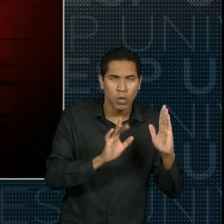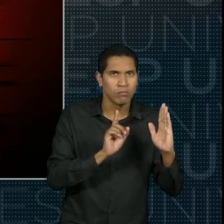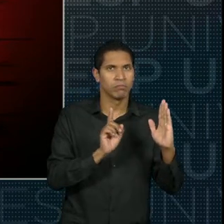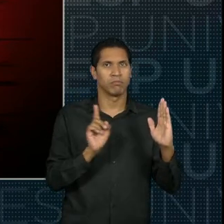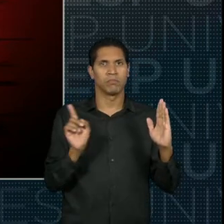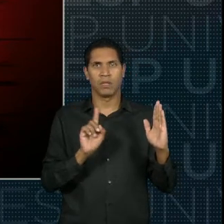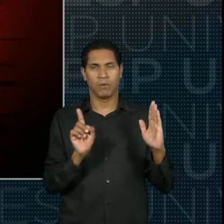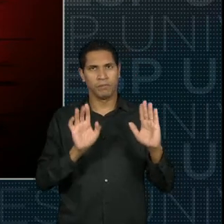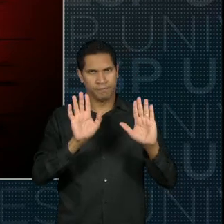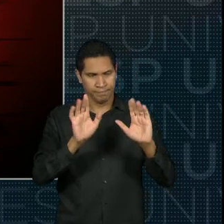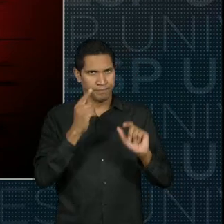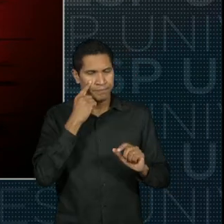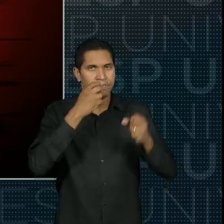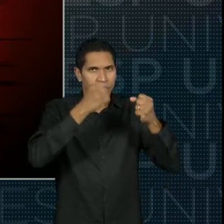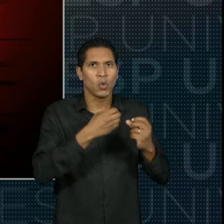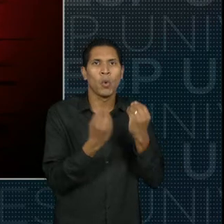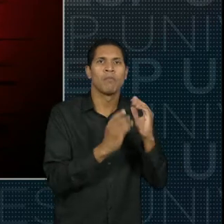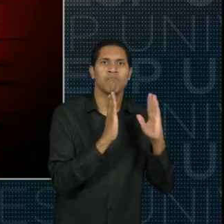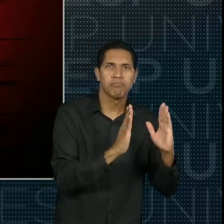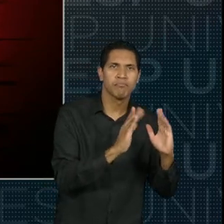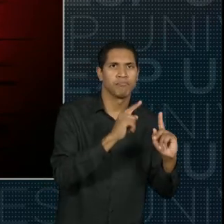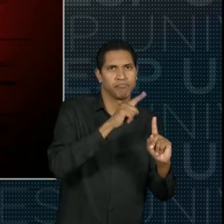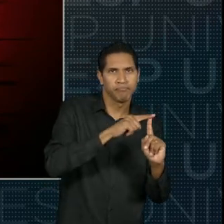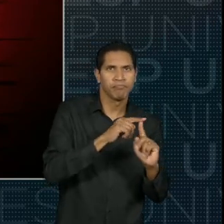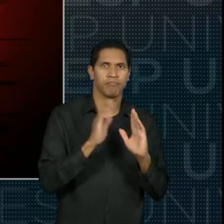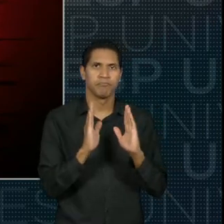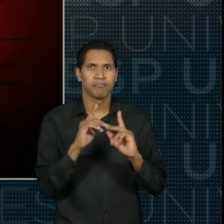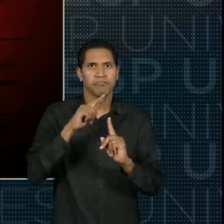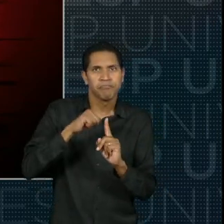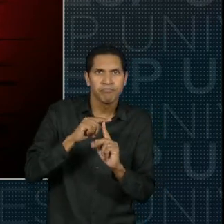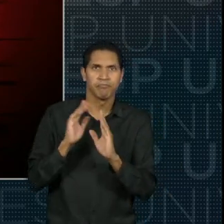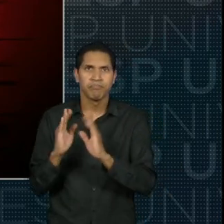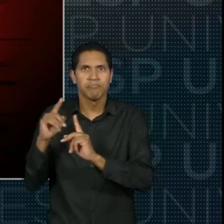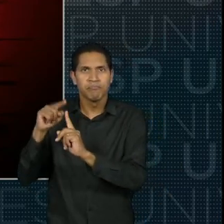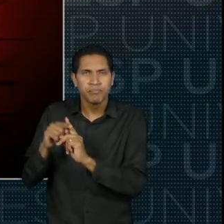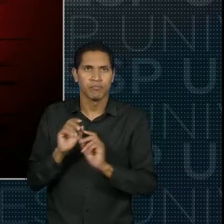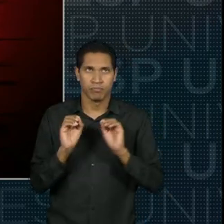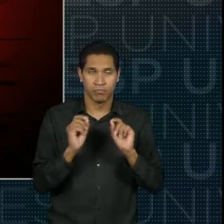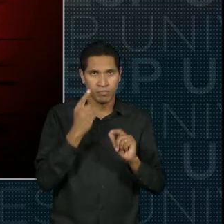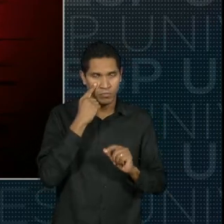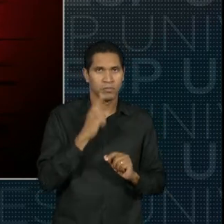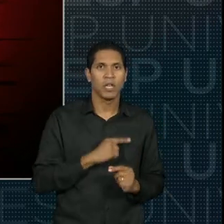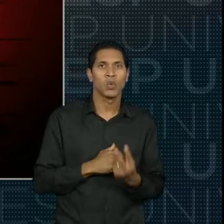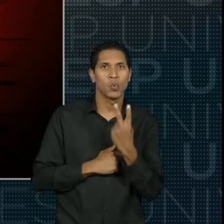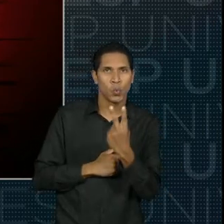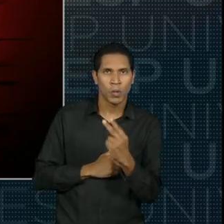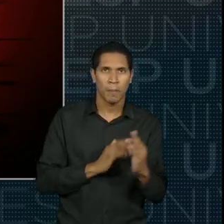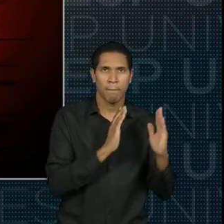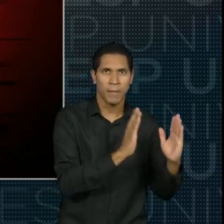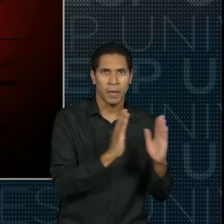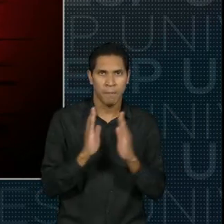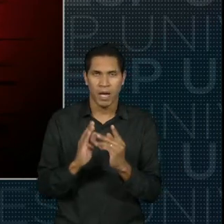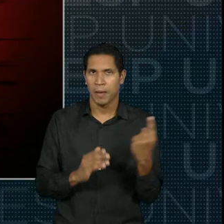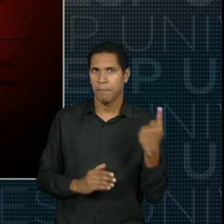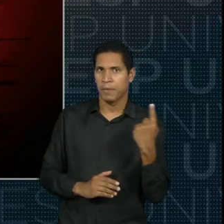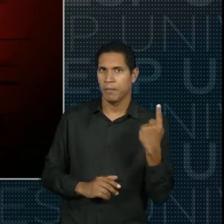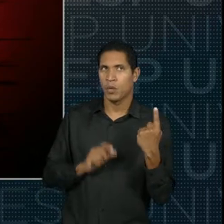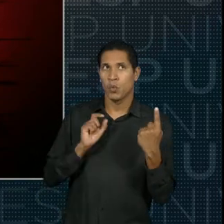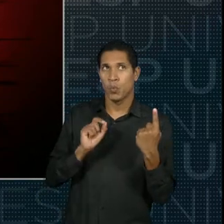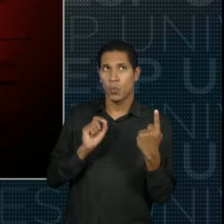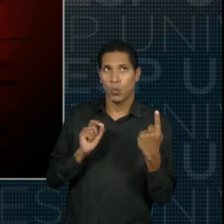dizer com essas modalidades? Isso já foi adiantado para vocês, que são duas, no caso. A primeira seria